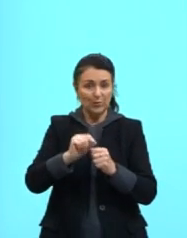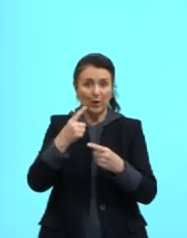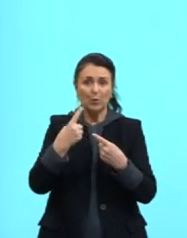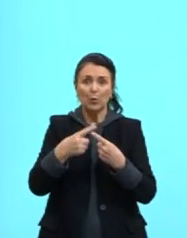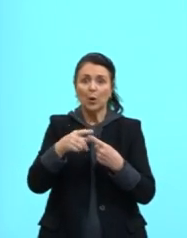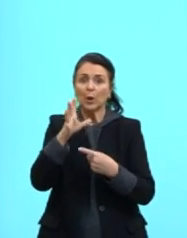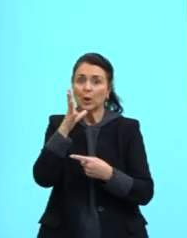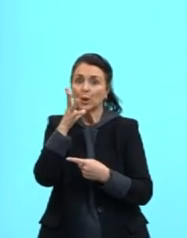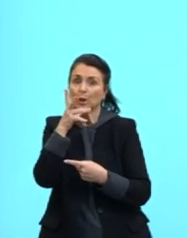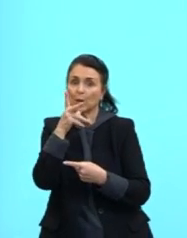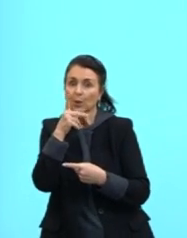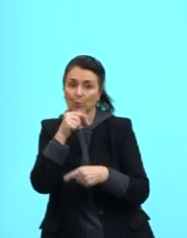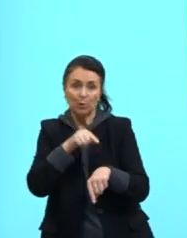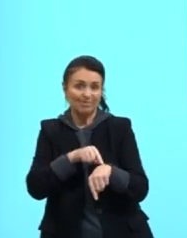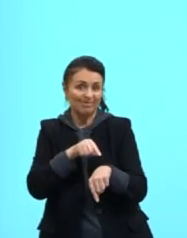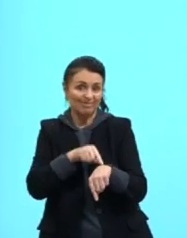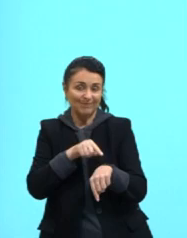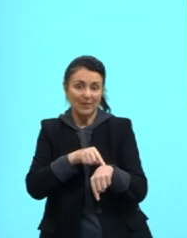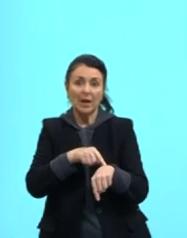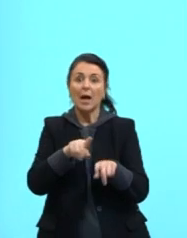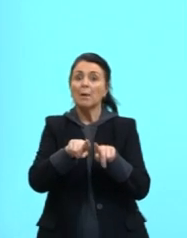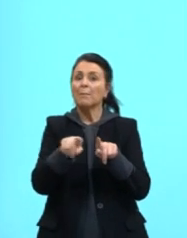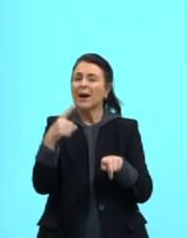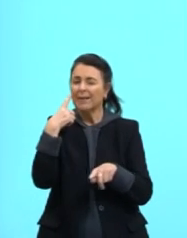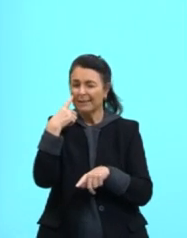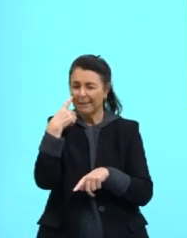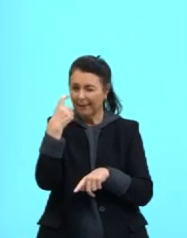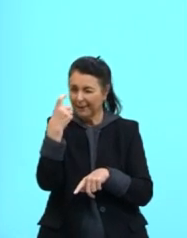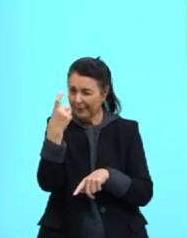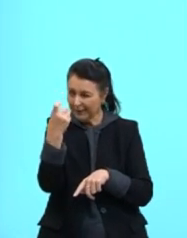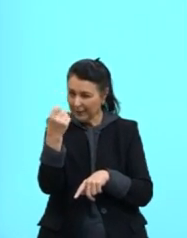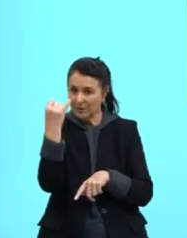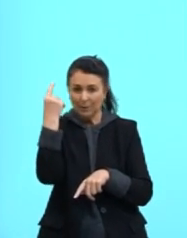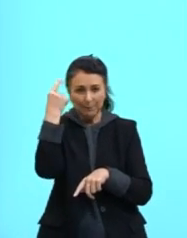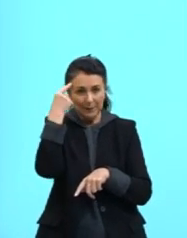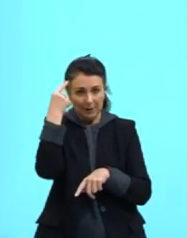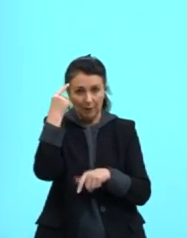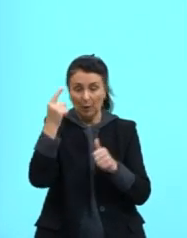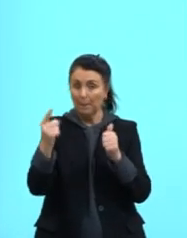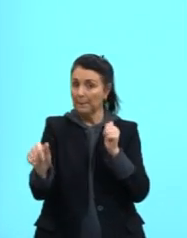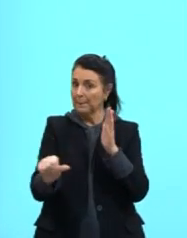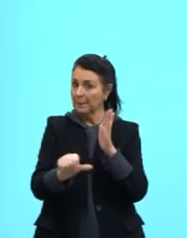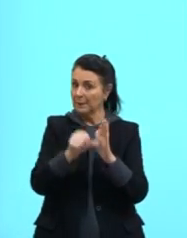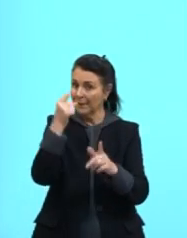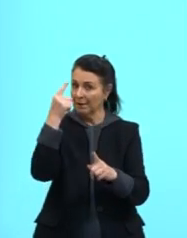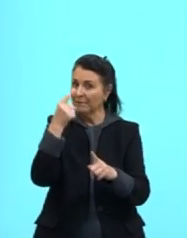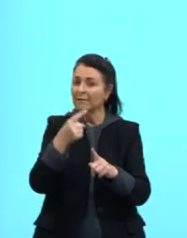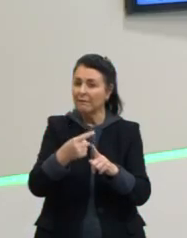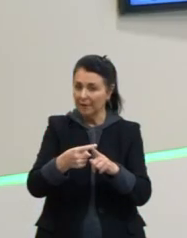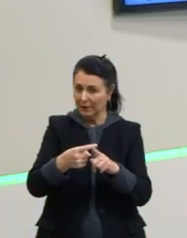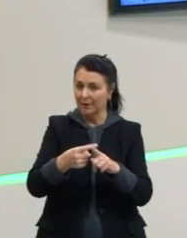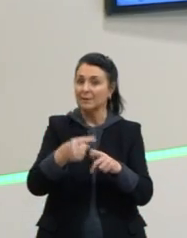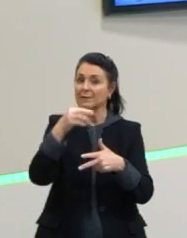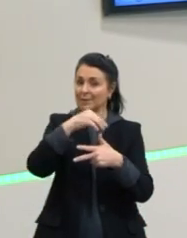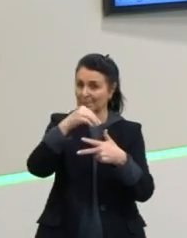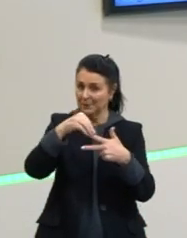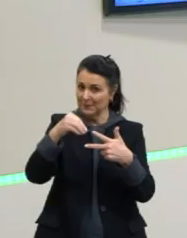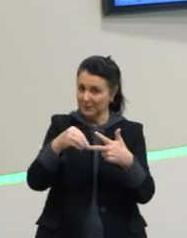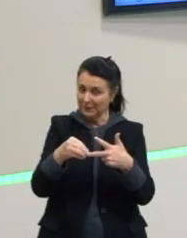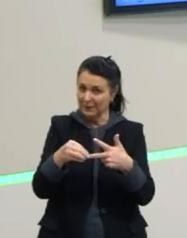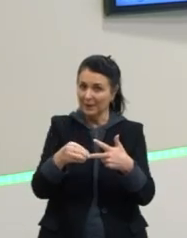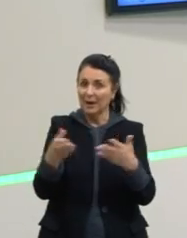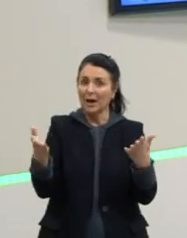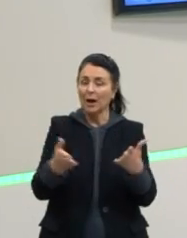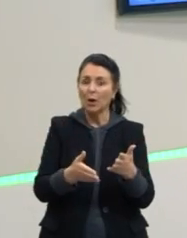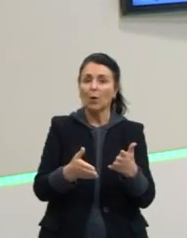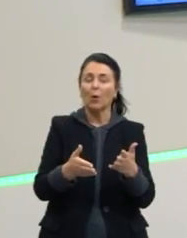Mas é interessante da gente pensar, né? Vai que o Enem começa a adotar, foi a primeira vez que caiu, tá, gente? Essa questão. Bom, agora só